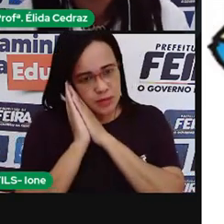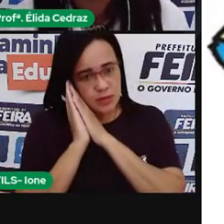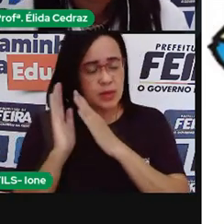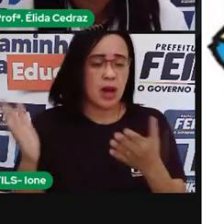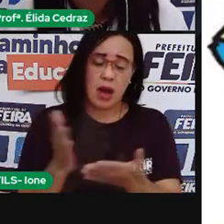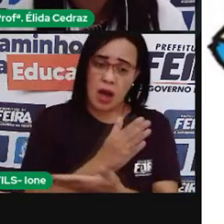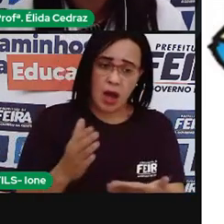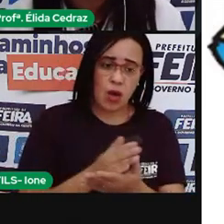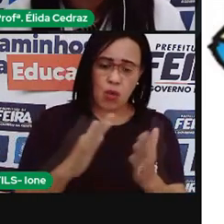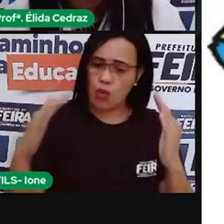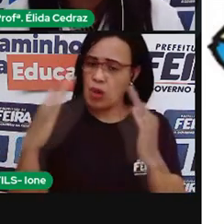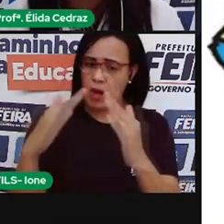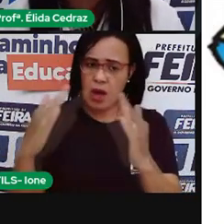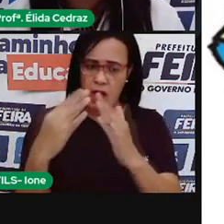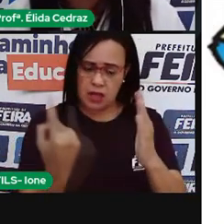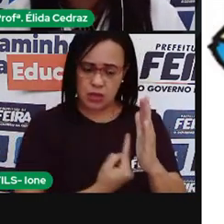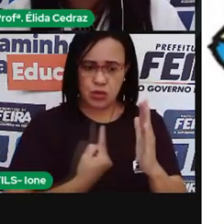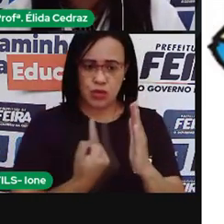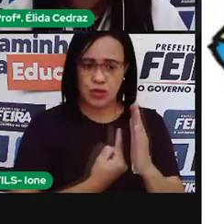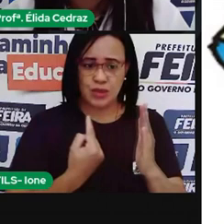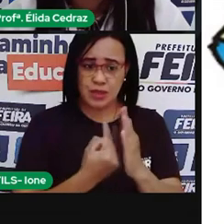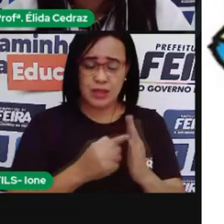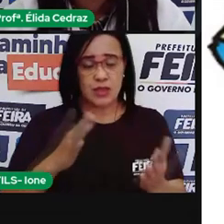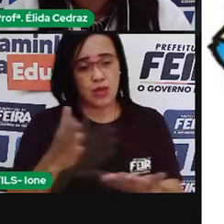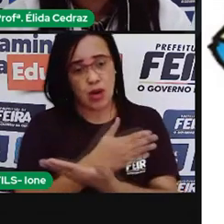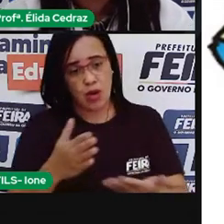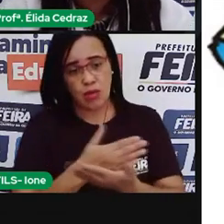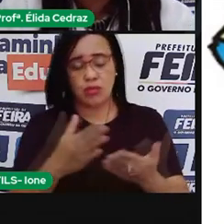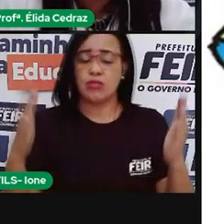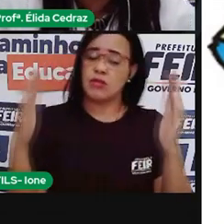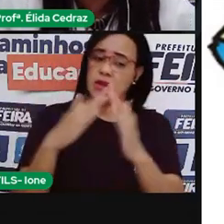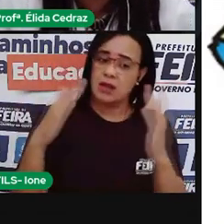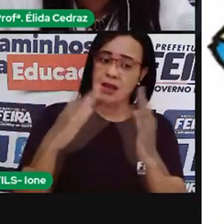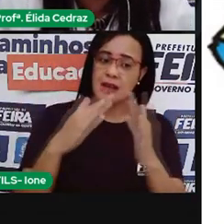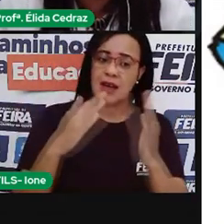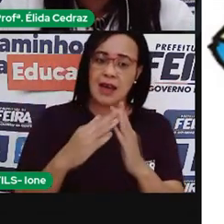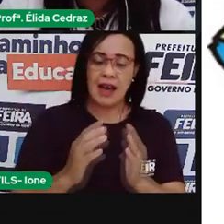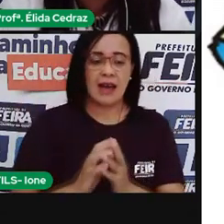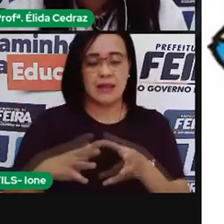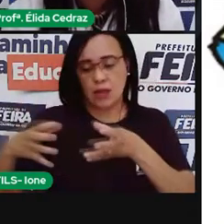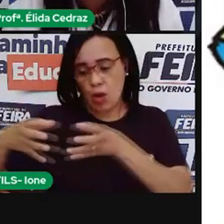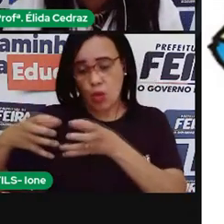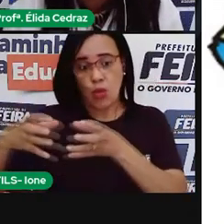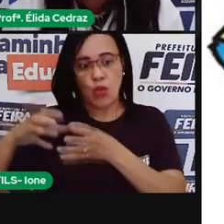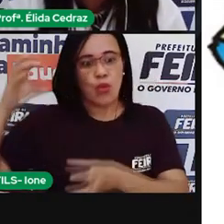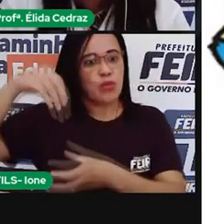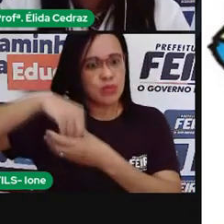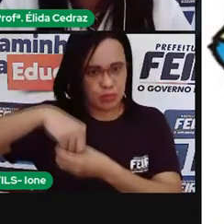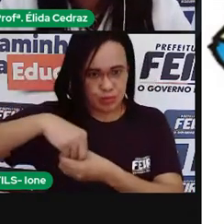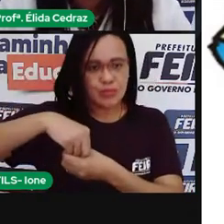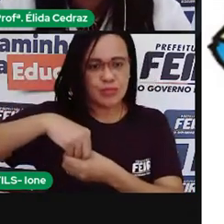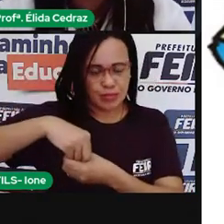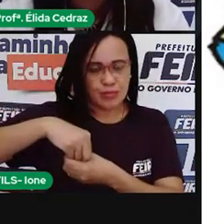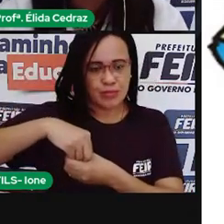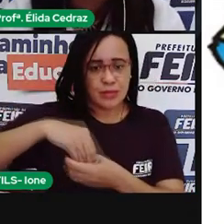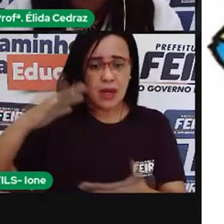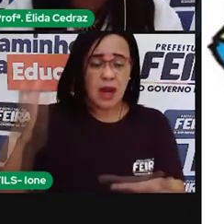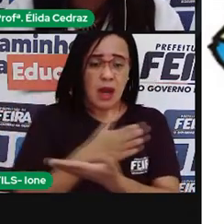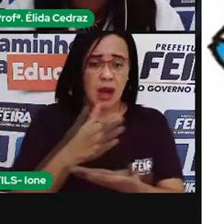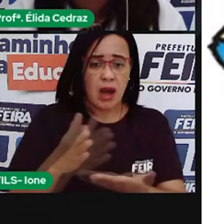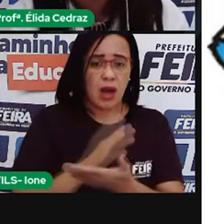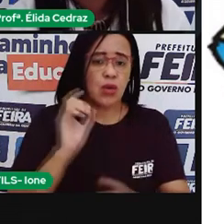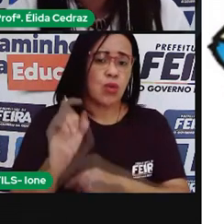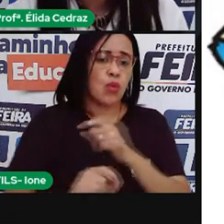individuais. Uns arrumam a tribo em forma de U, ou em forma de